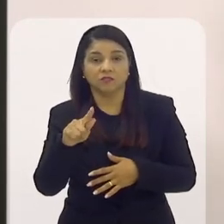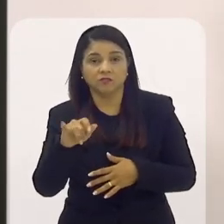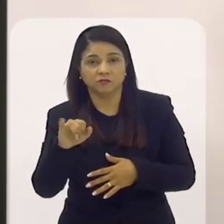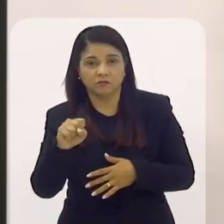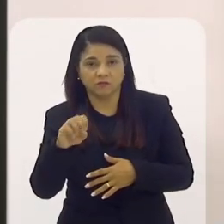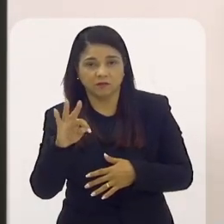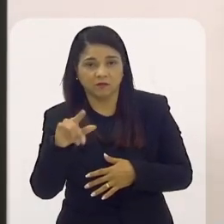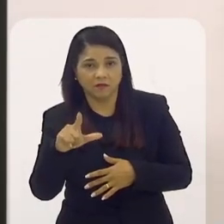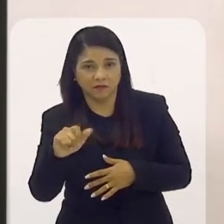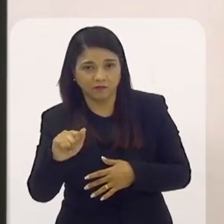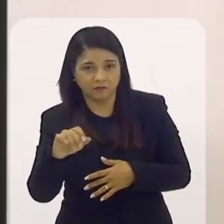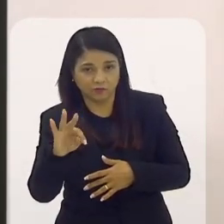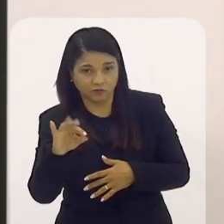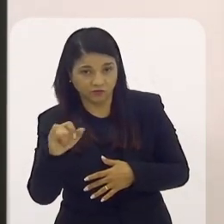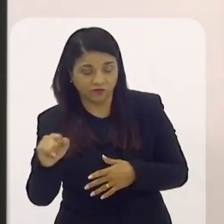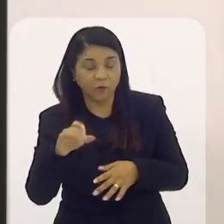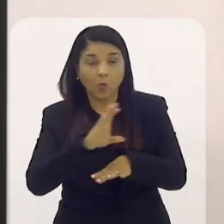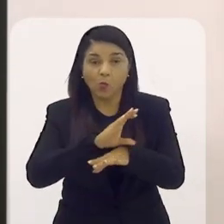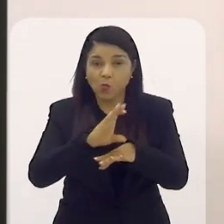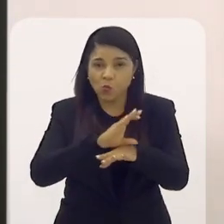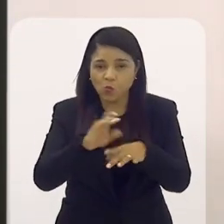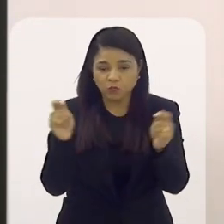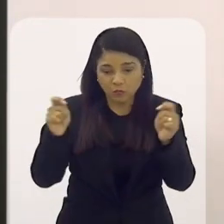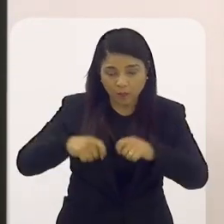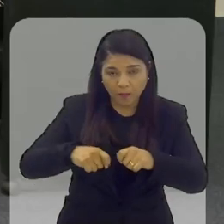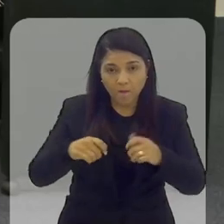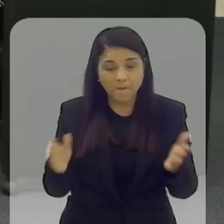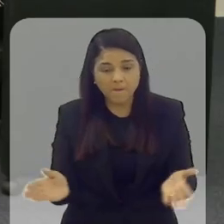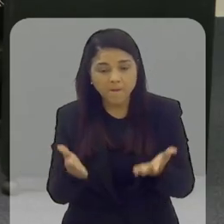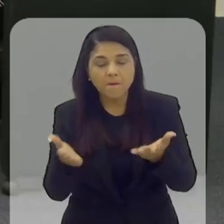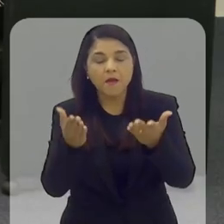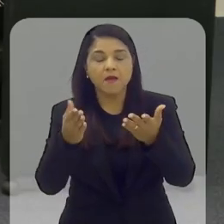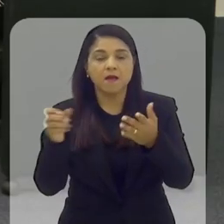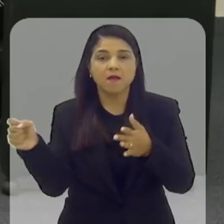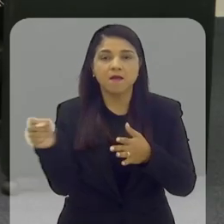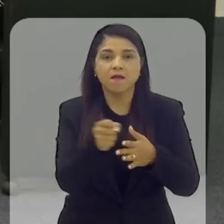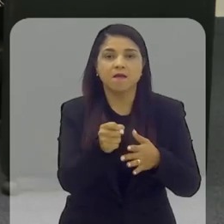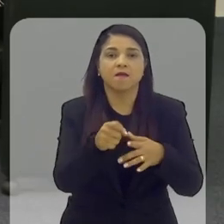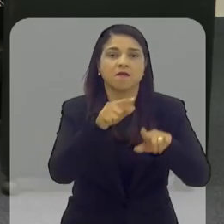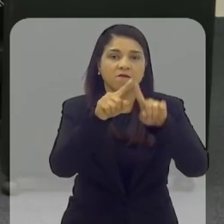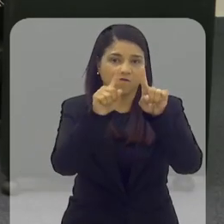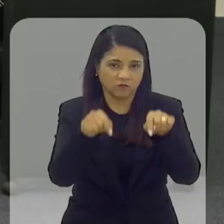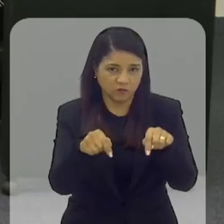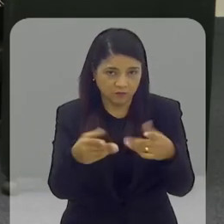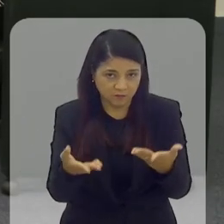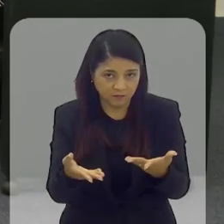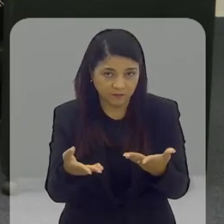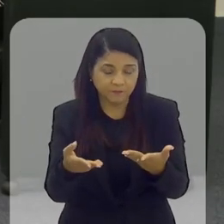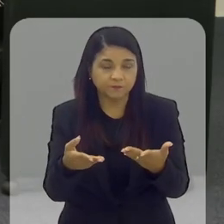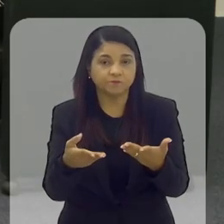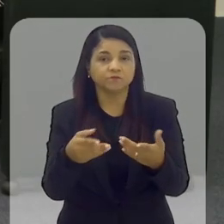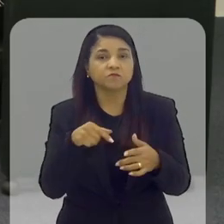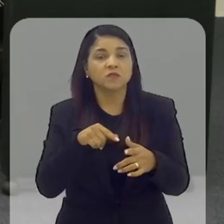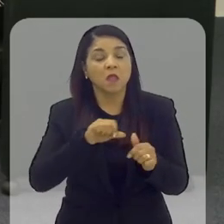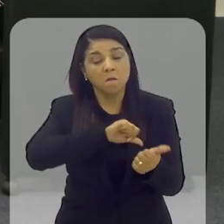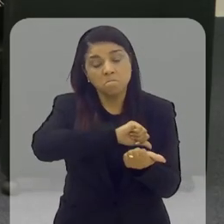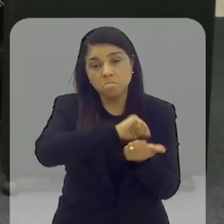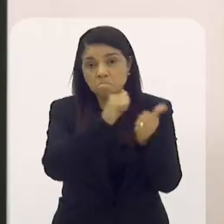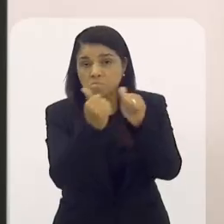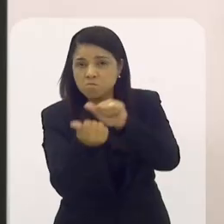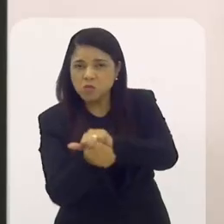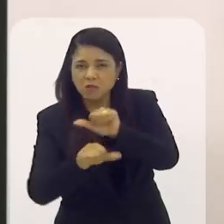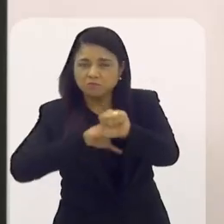época, esses cursos também serviam para promover na carreira alguns funcionários. E essa mudança de